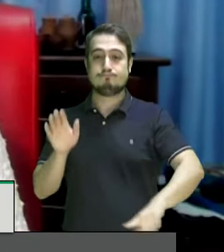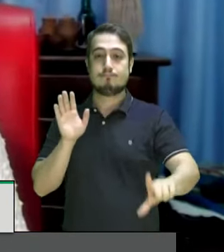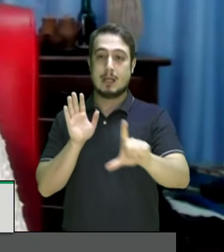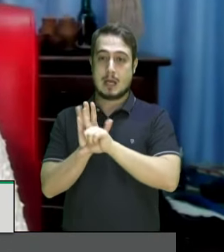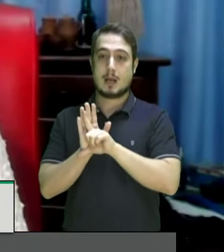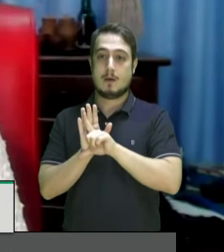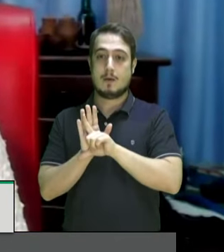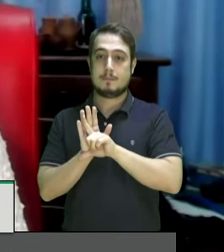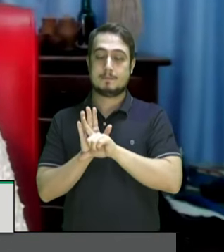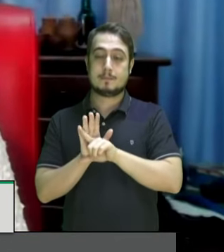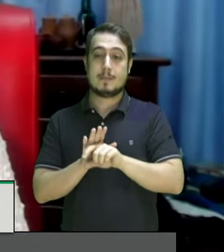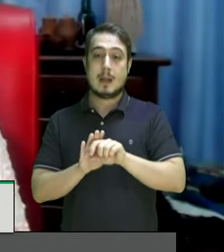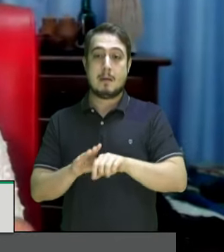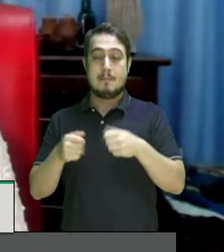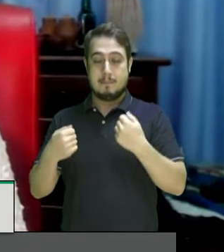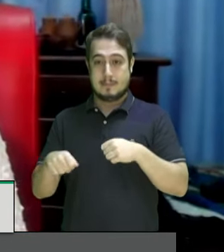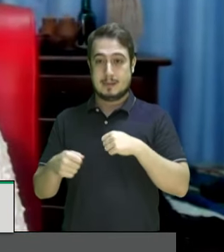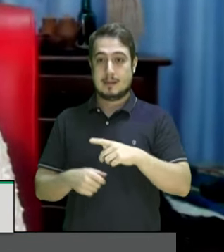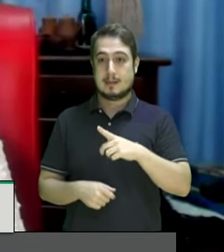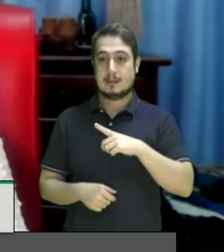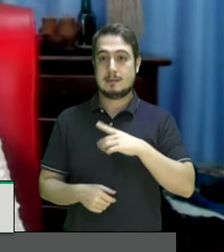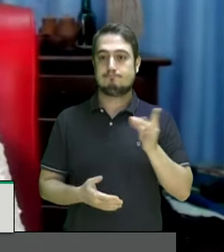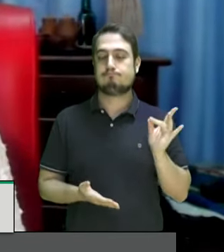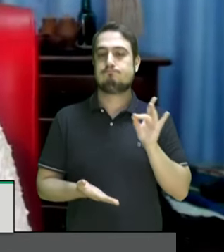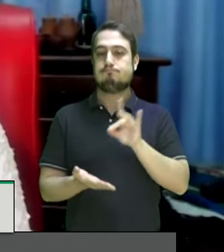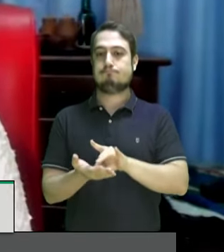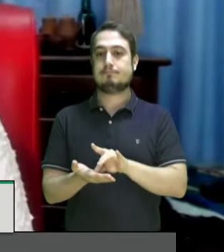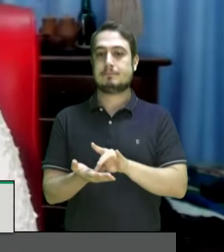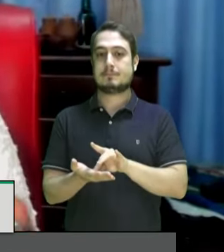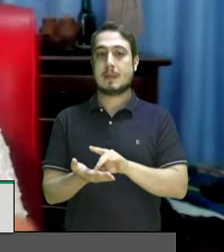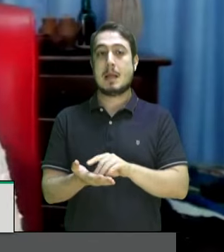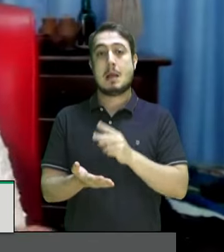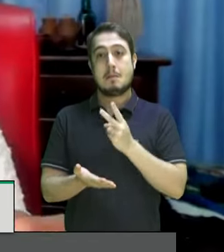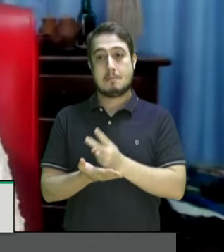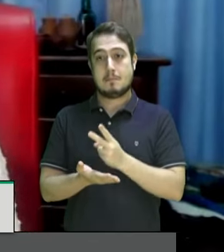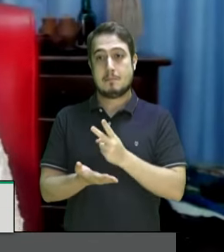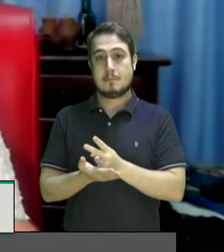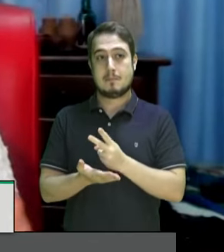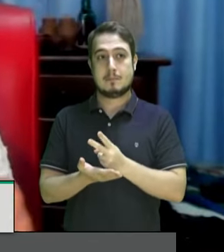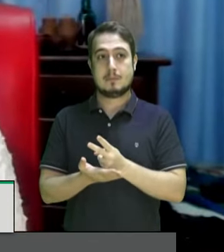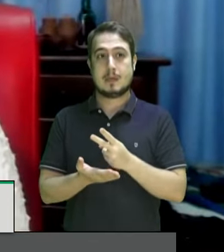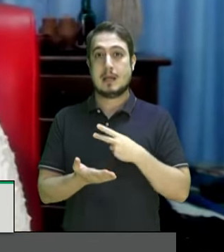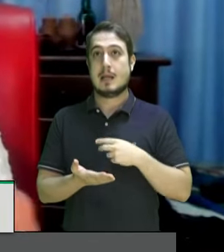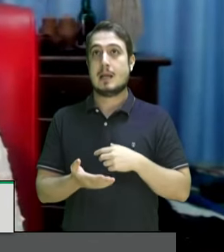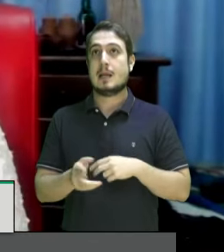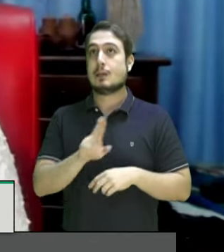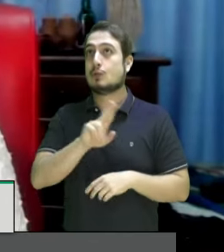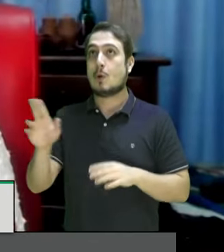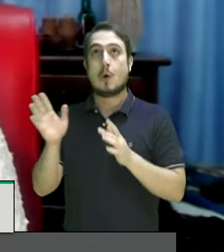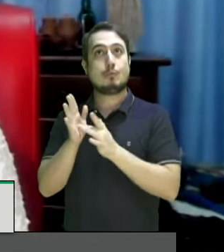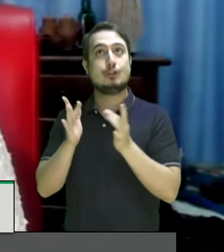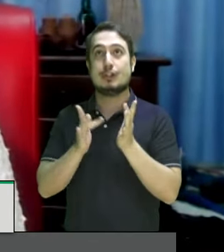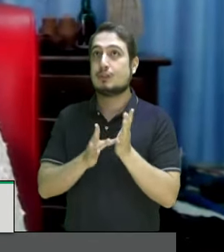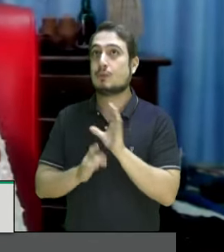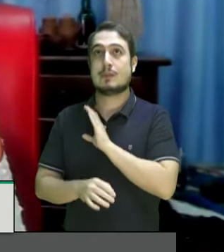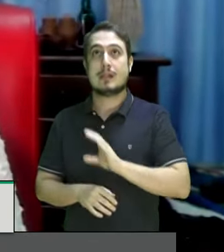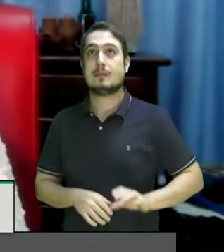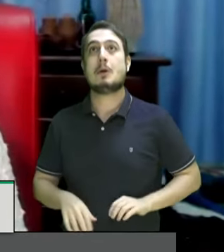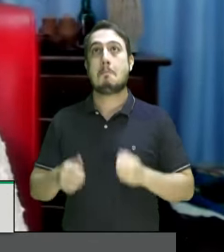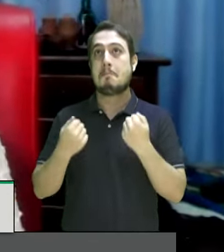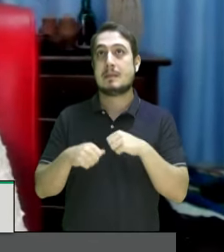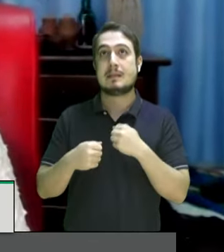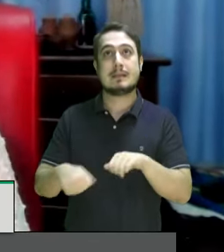sabe tem que existir isso nem que a gente tenha que dizer em nome de Jesus a gente precisa parar com essa